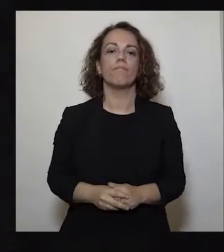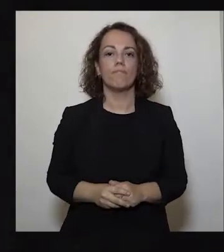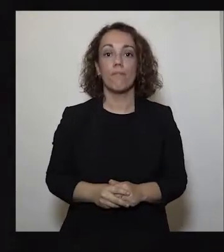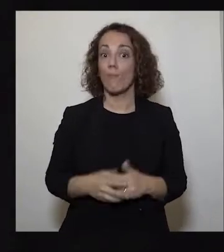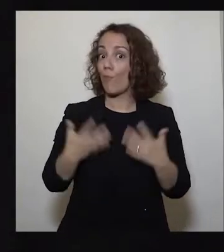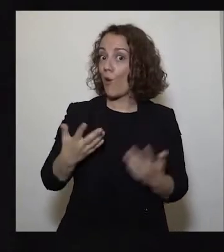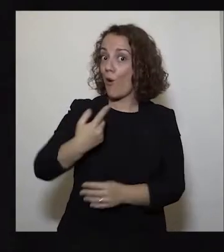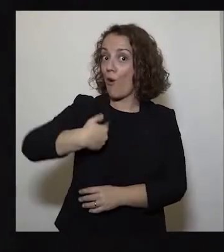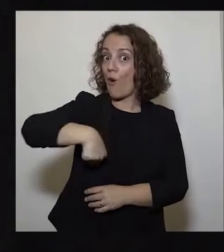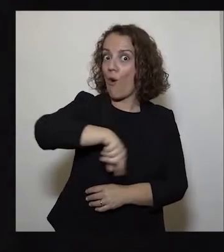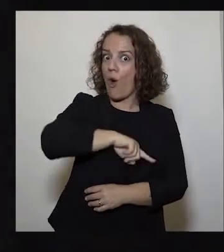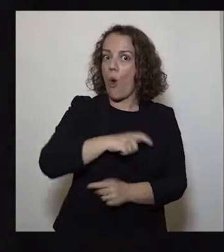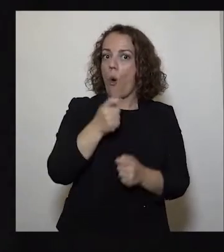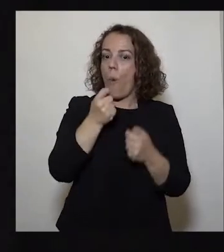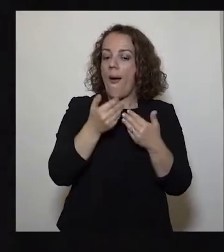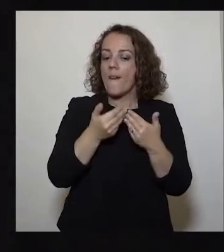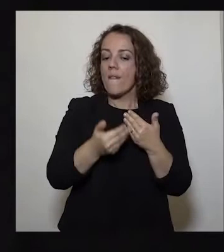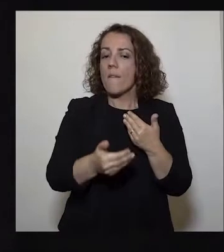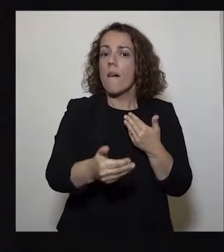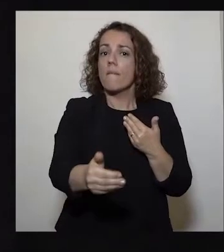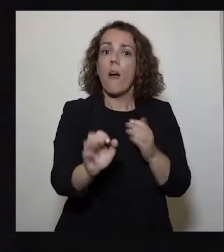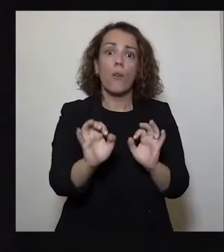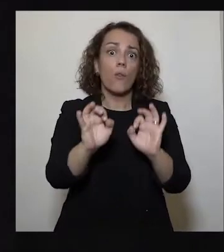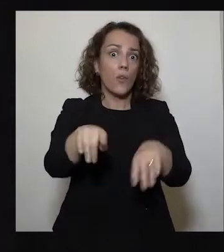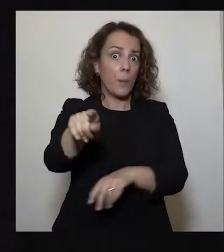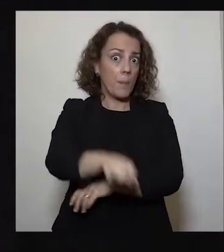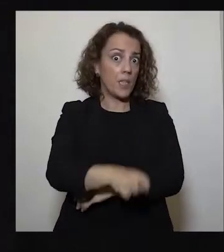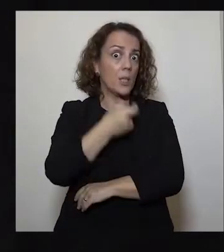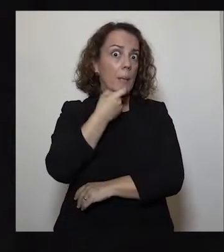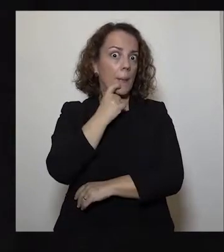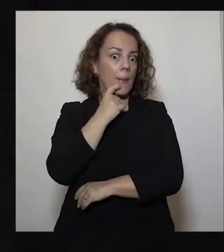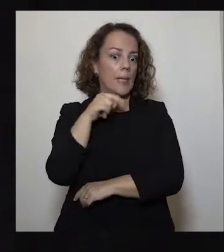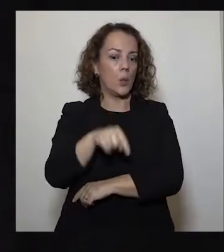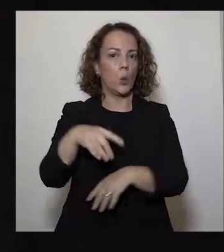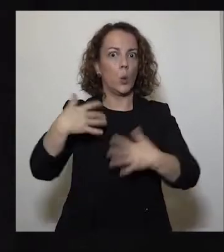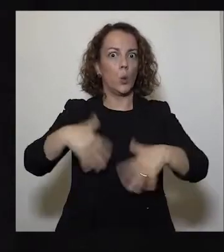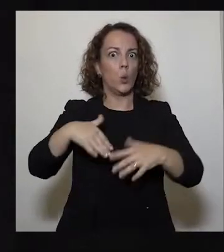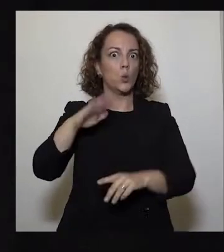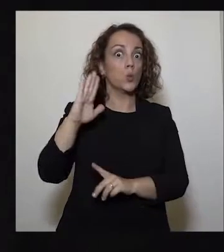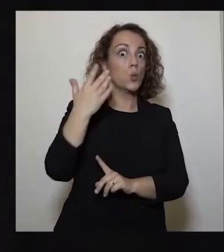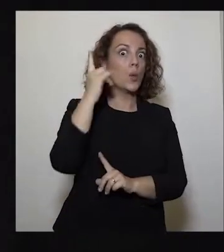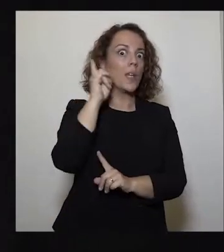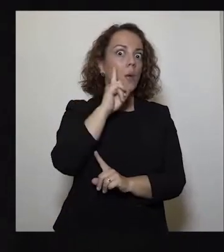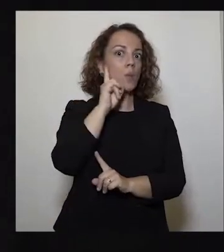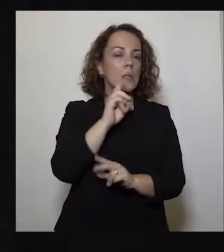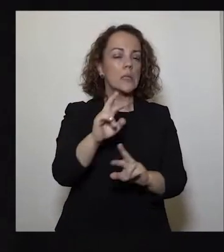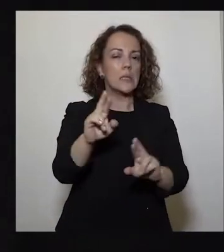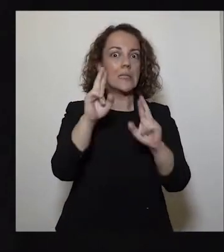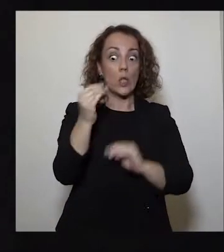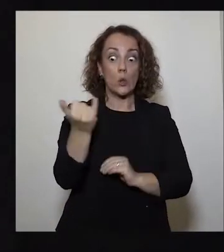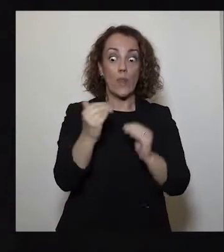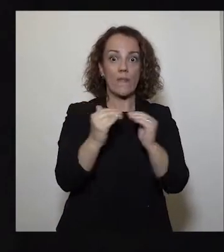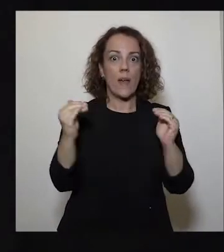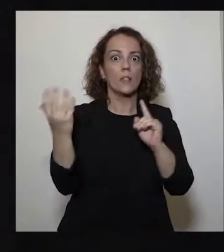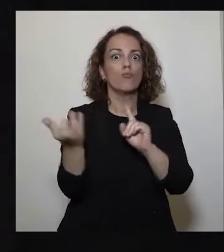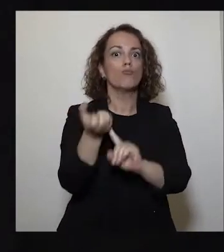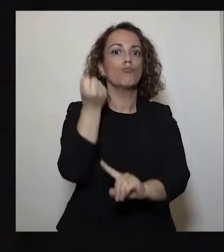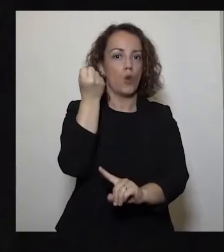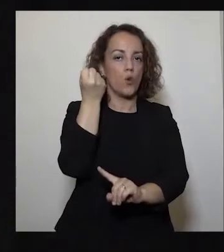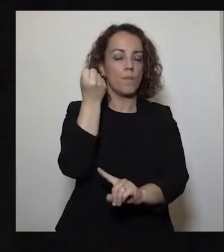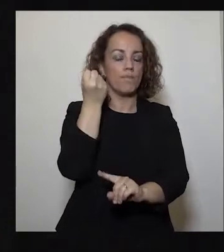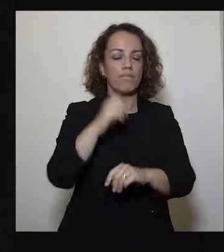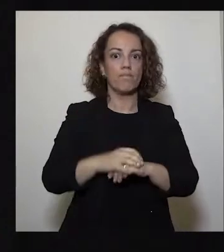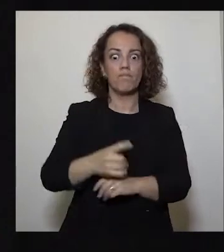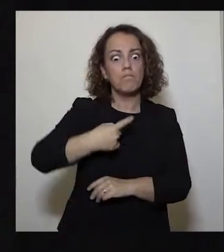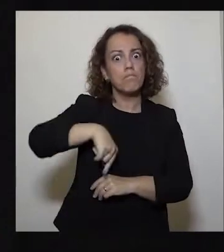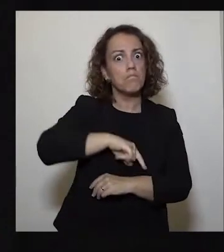agora mais próximos do fim de abril, o mês decisivo para ganharmos a segunda fase. E estamos